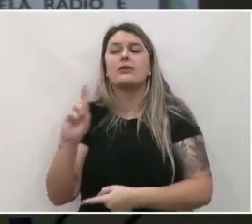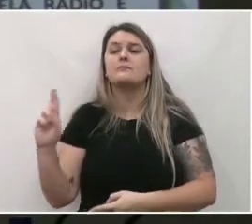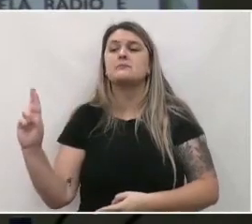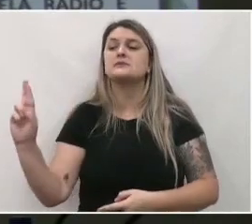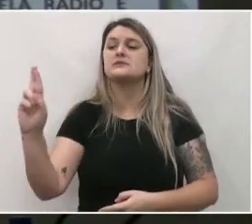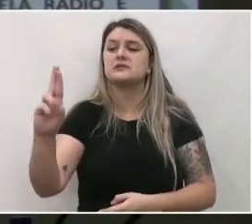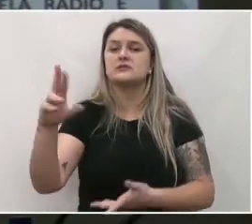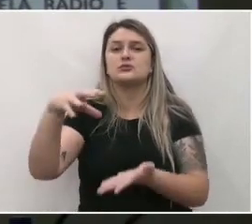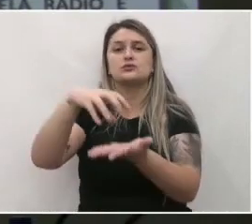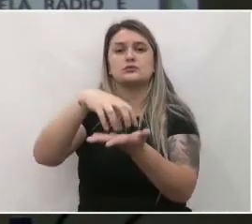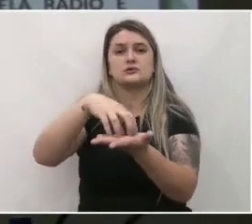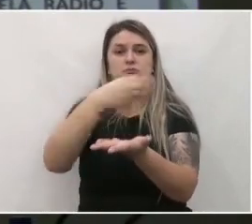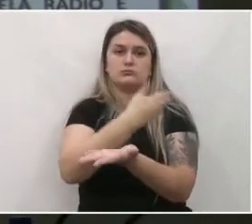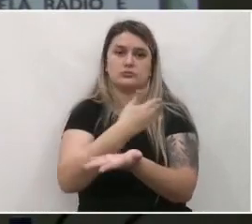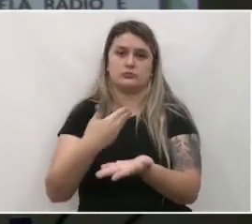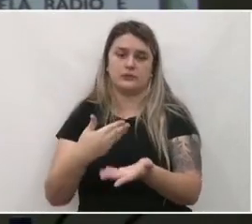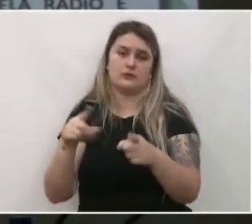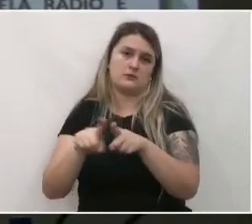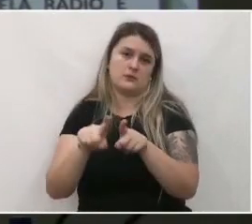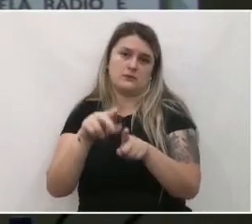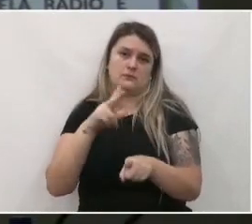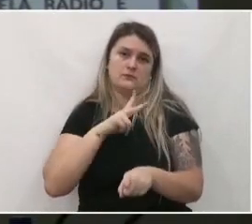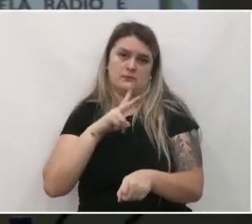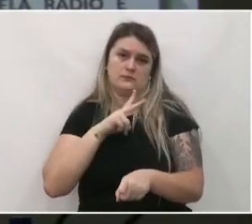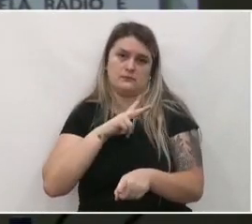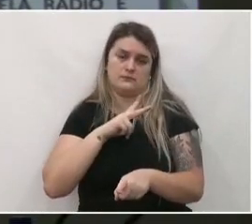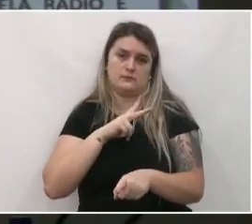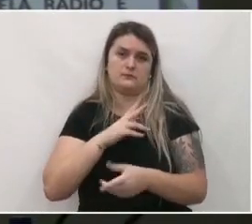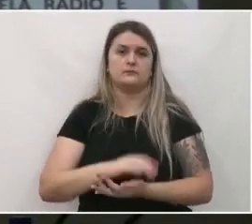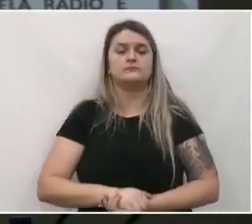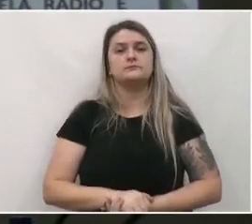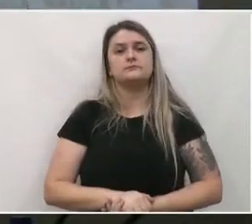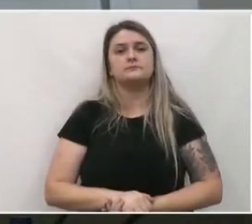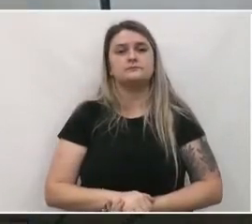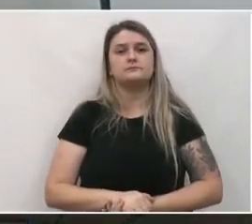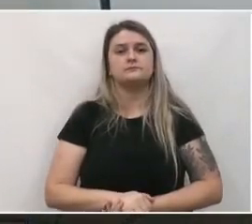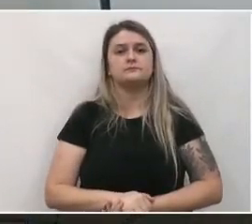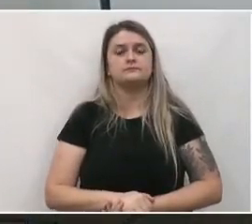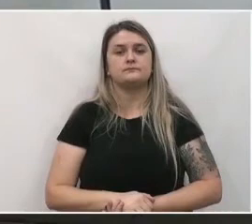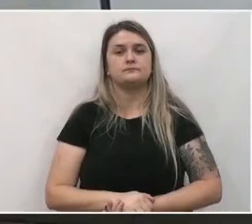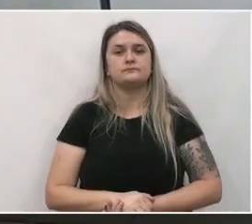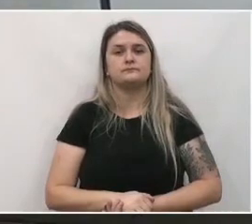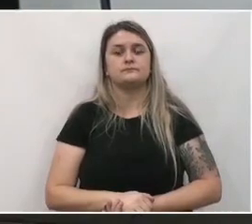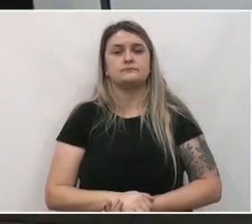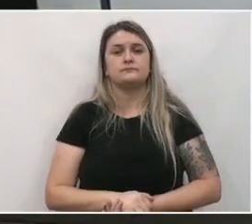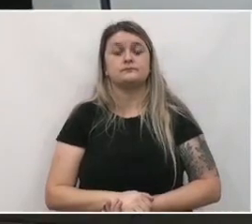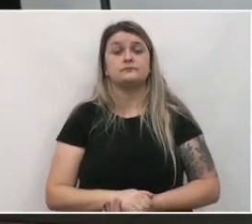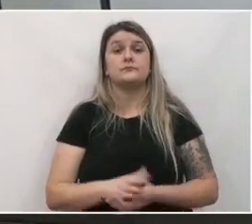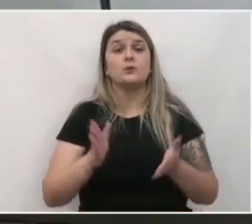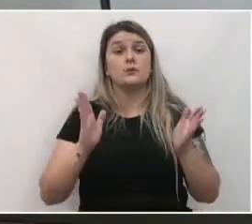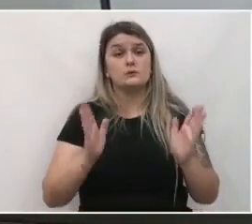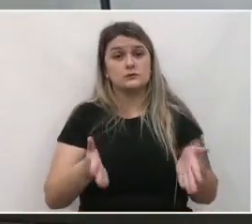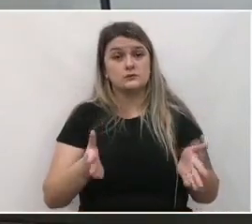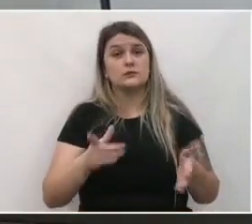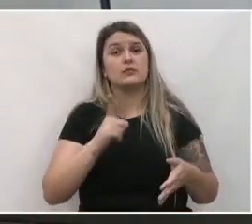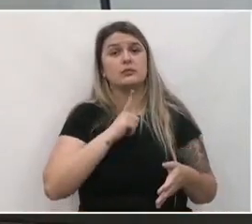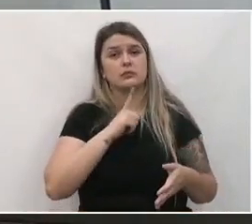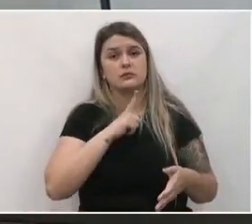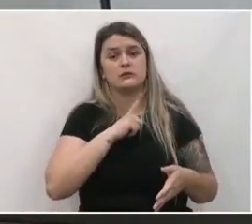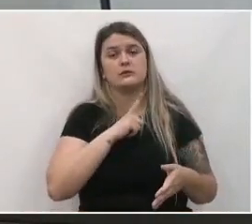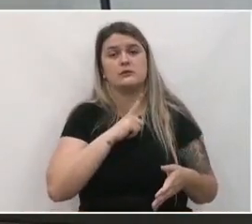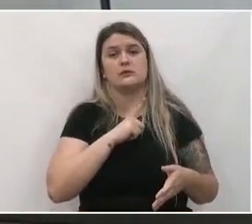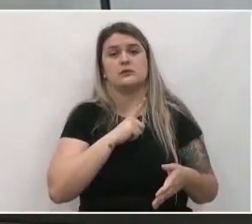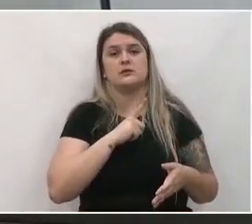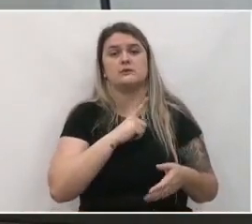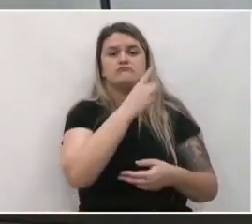instituições públicas e privadas da sociedade civil. Atualmente, a gente já lançou